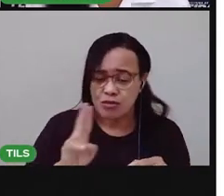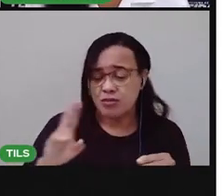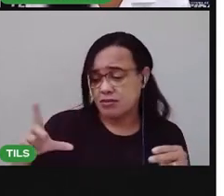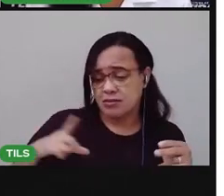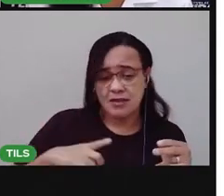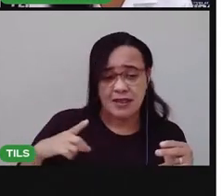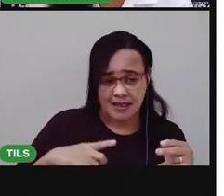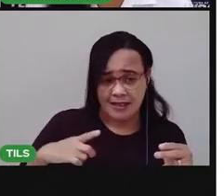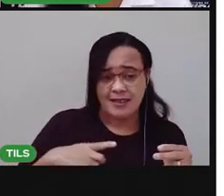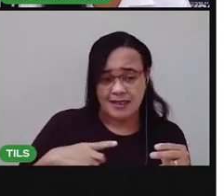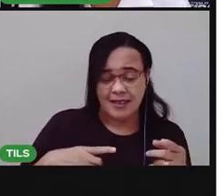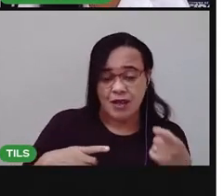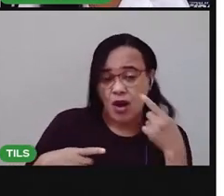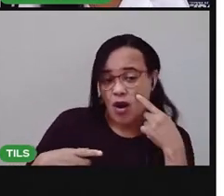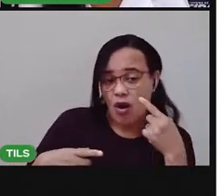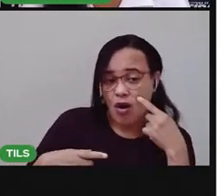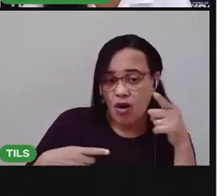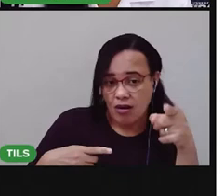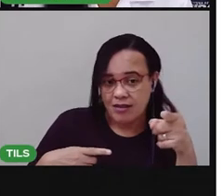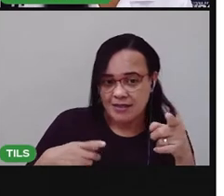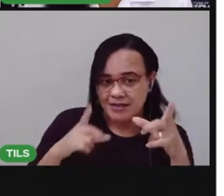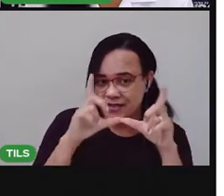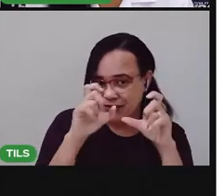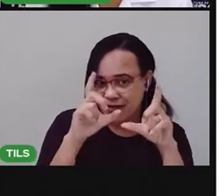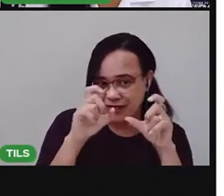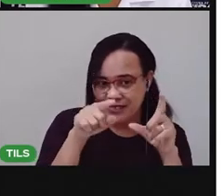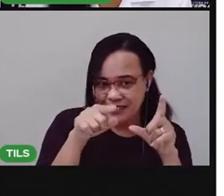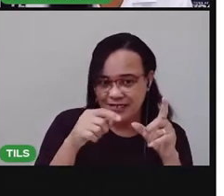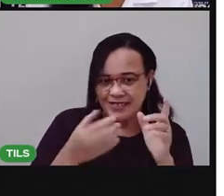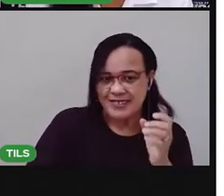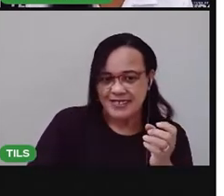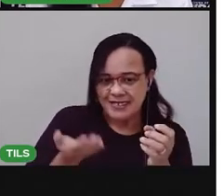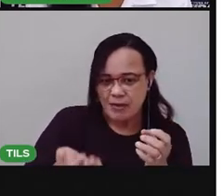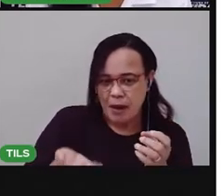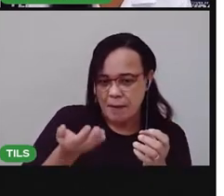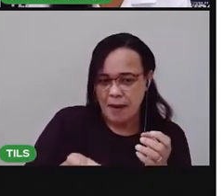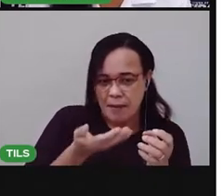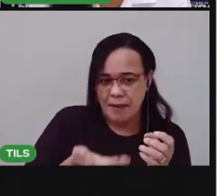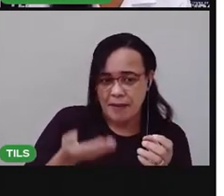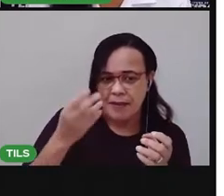Olha esse brinquedo aqui. Lembra como é o nome dele?